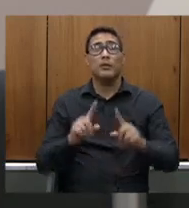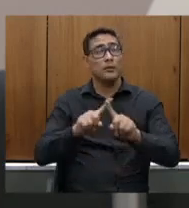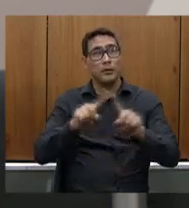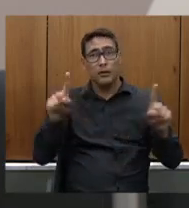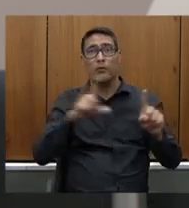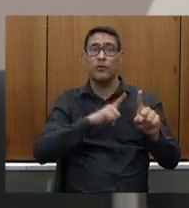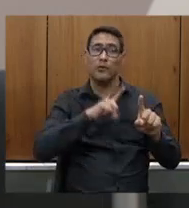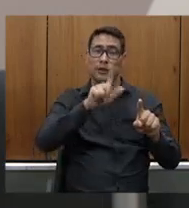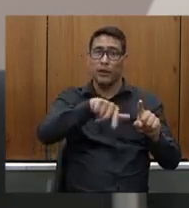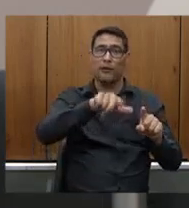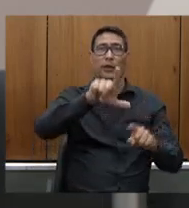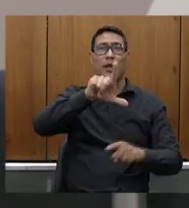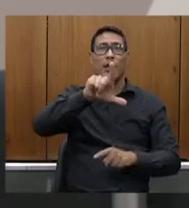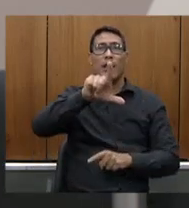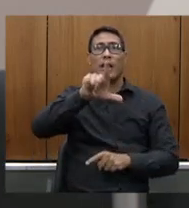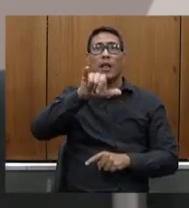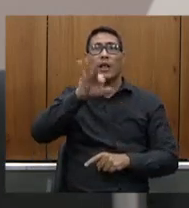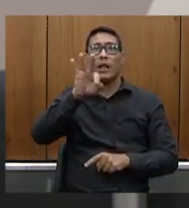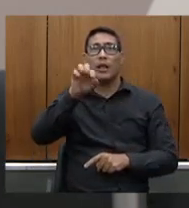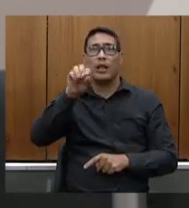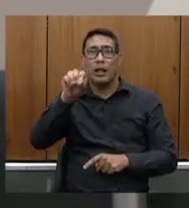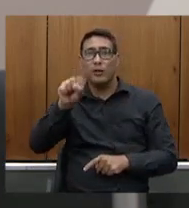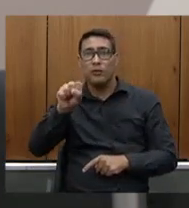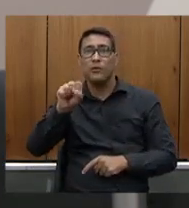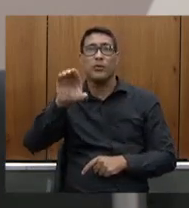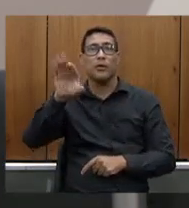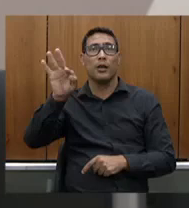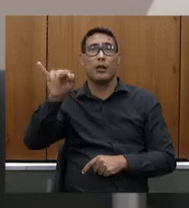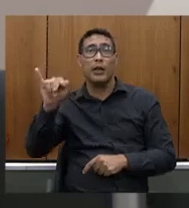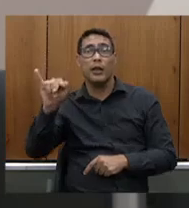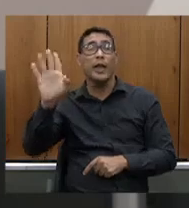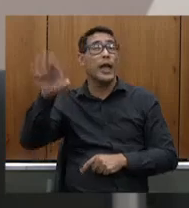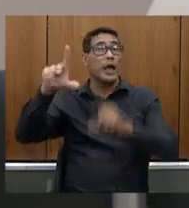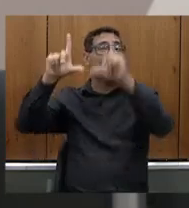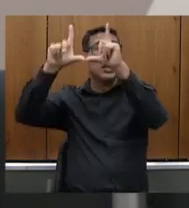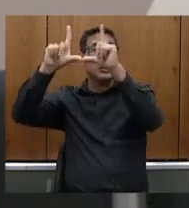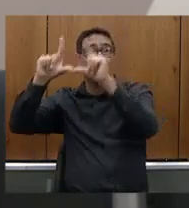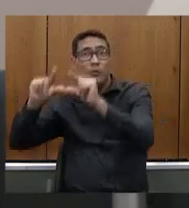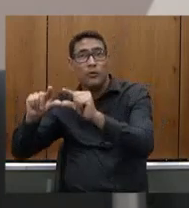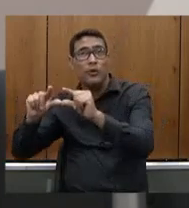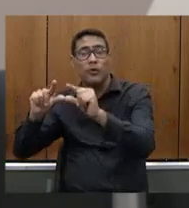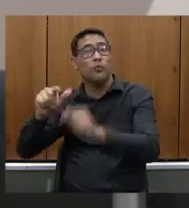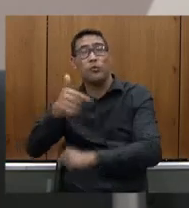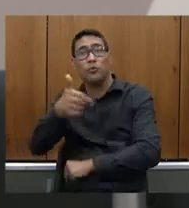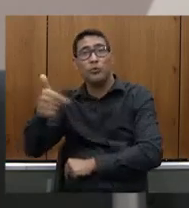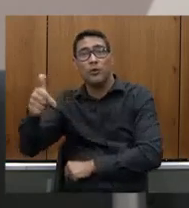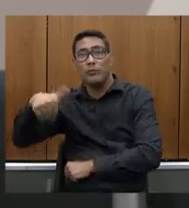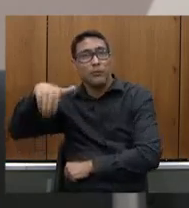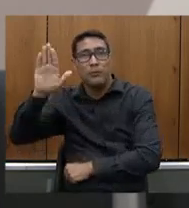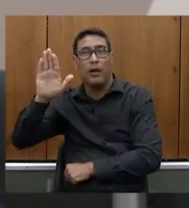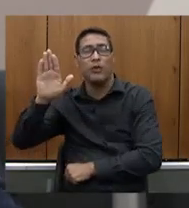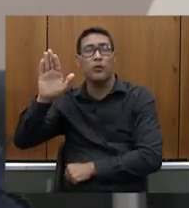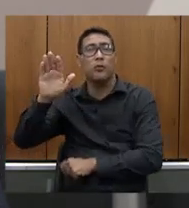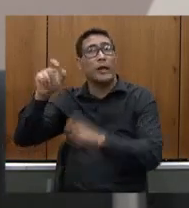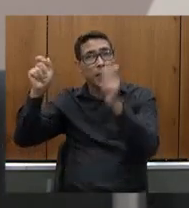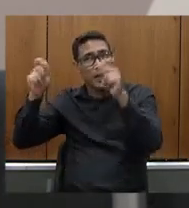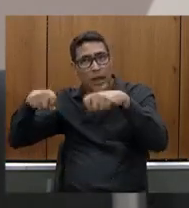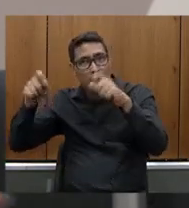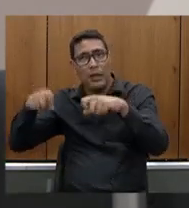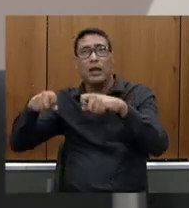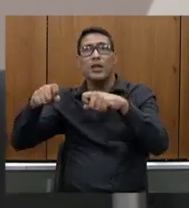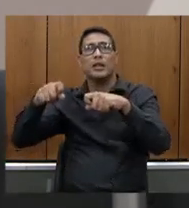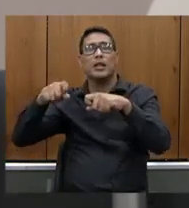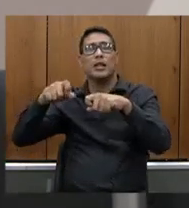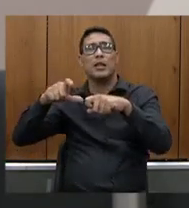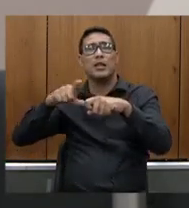leitos de CTI não tinham mais os leitos ou diminuíram uma capacidade que tinha para